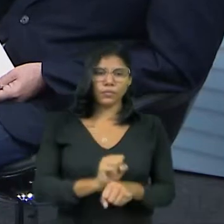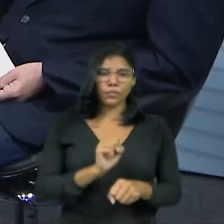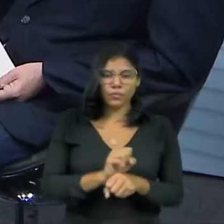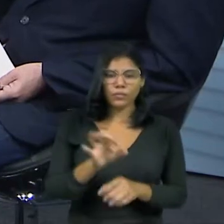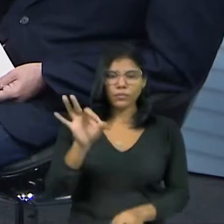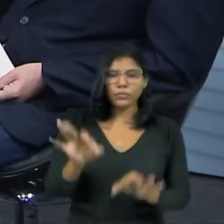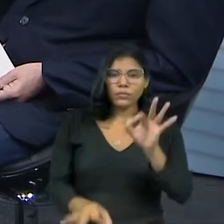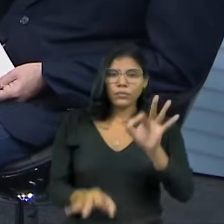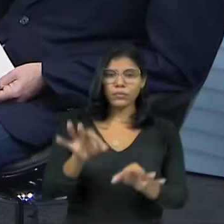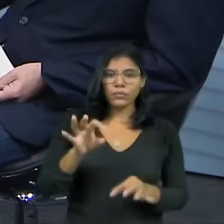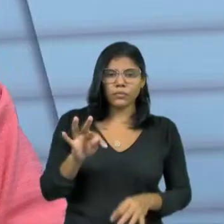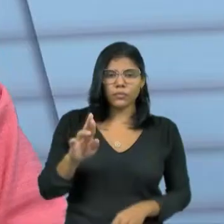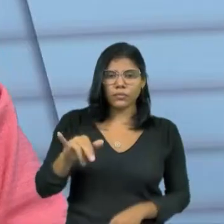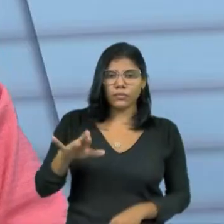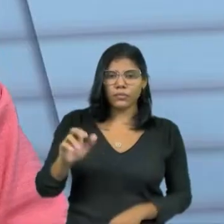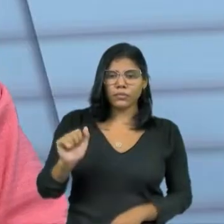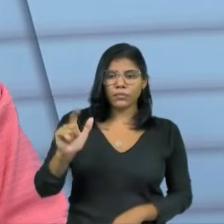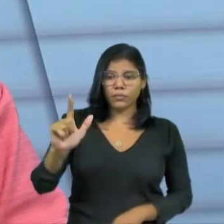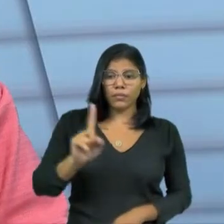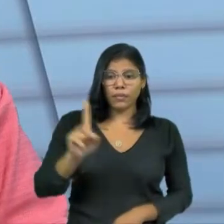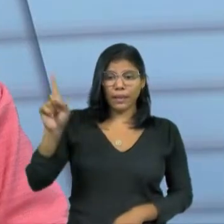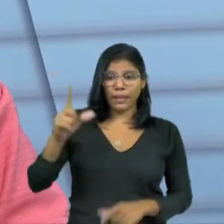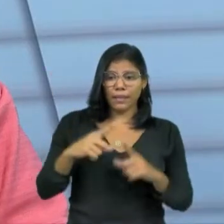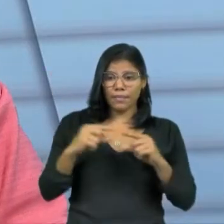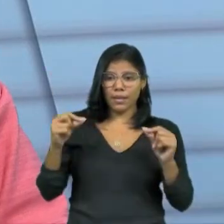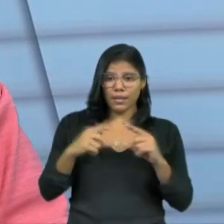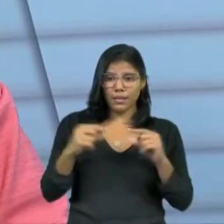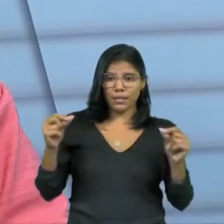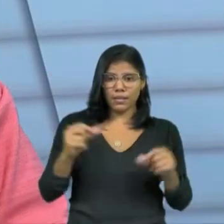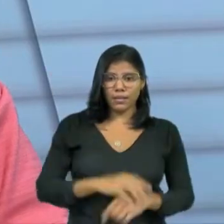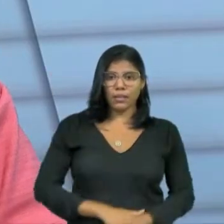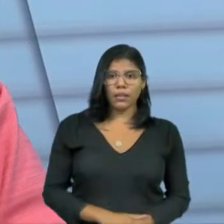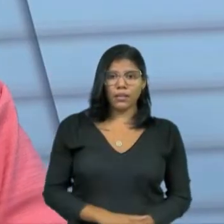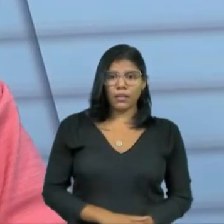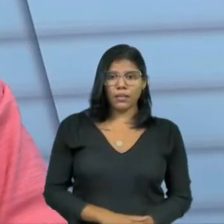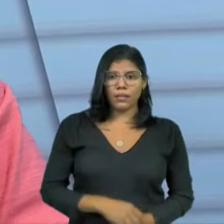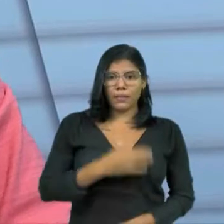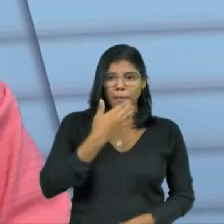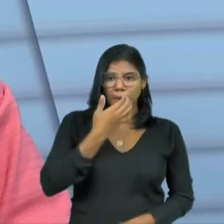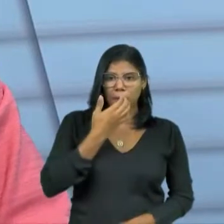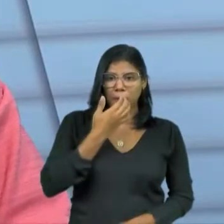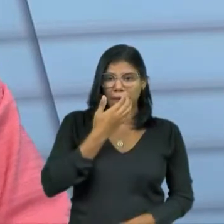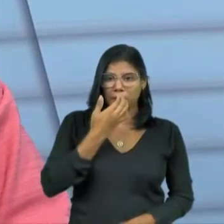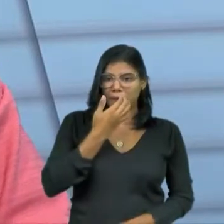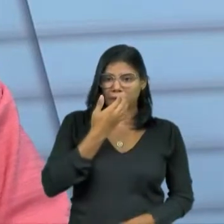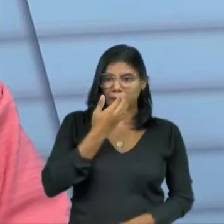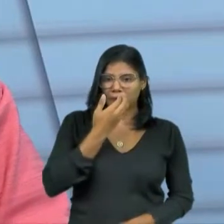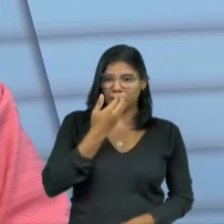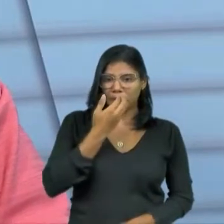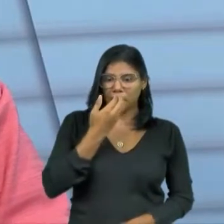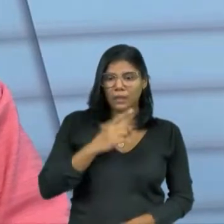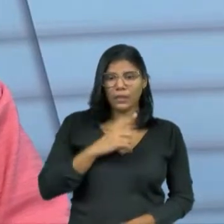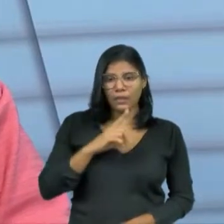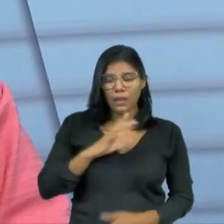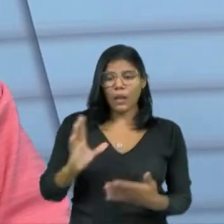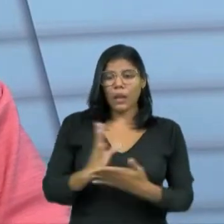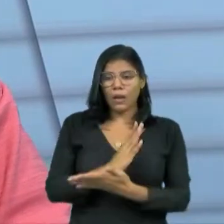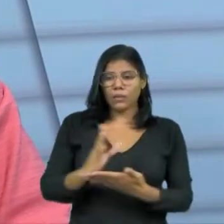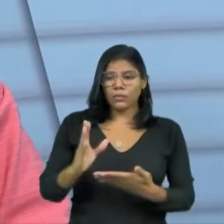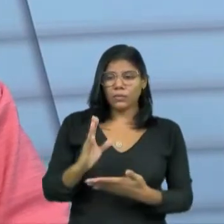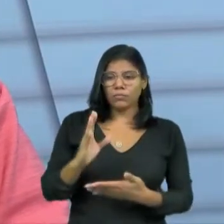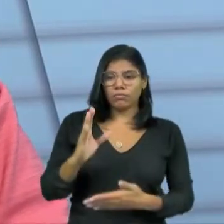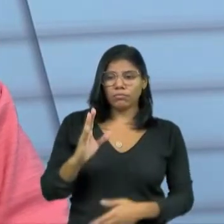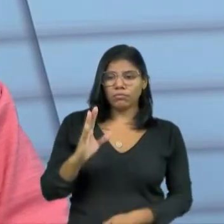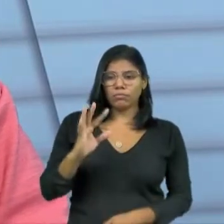tribunal, né? Ainda está em processo... E é em Brasília, né? É o TSE, É, para ser julgado. uns a nível de TRE, tem outros a nível de TSE,